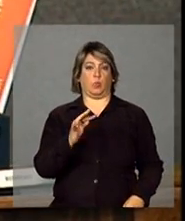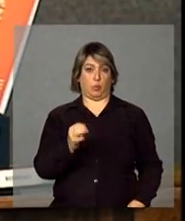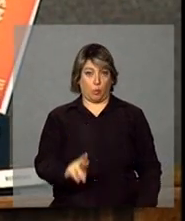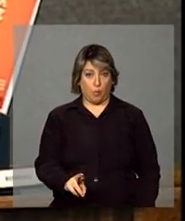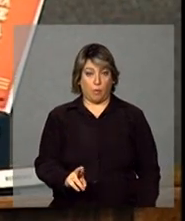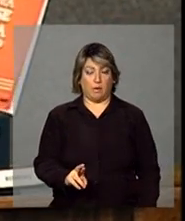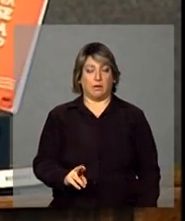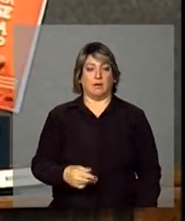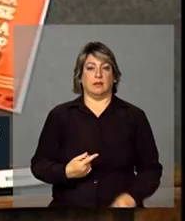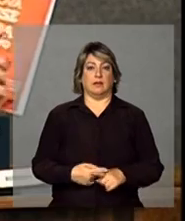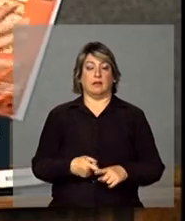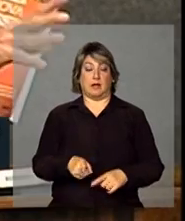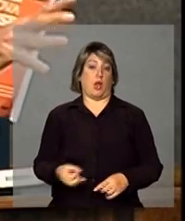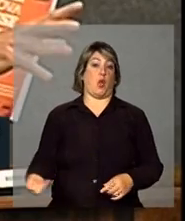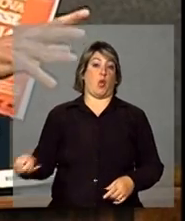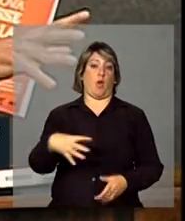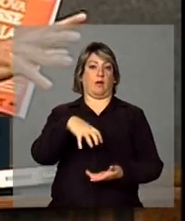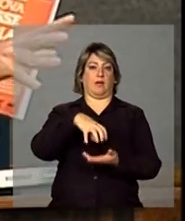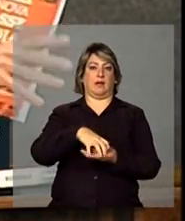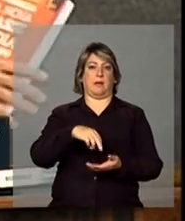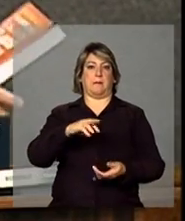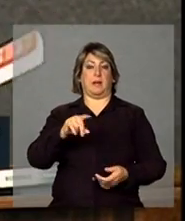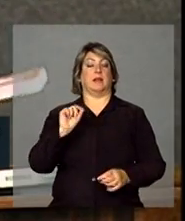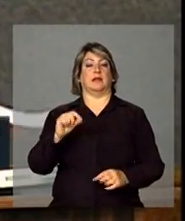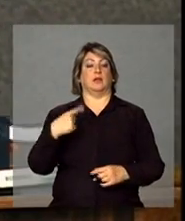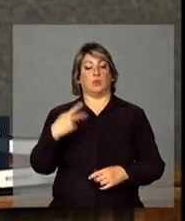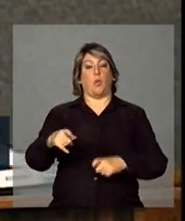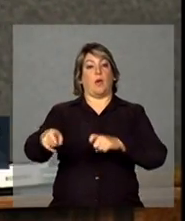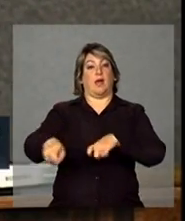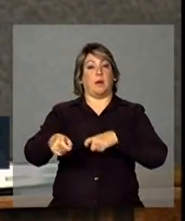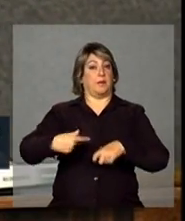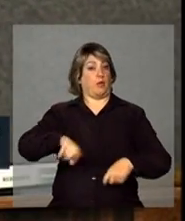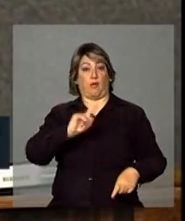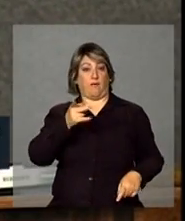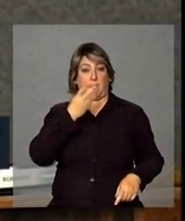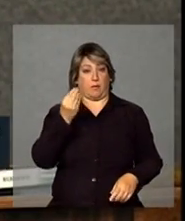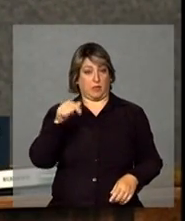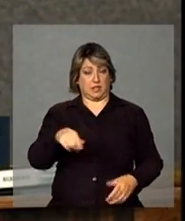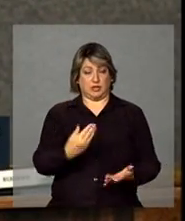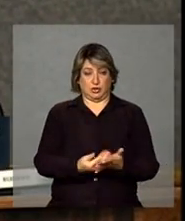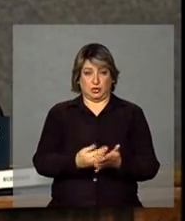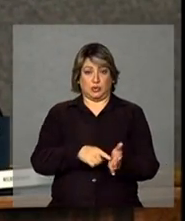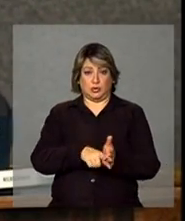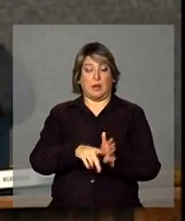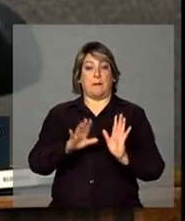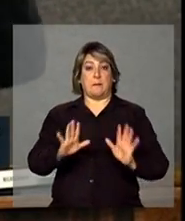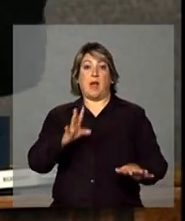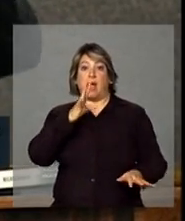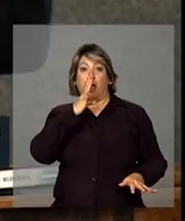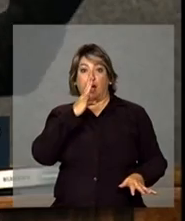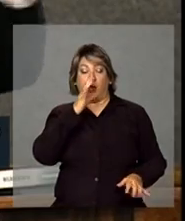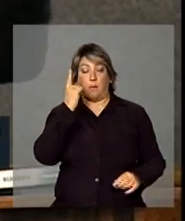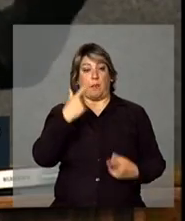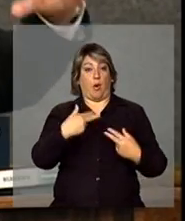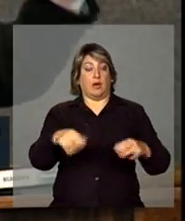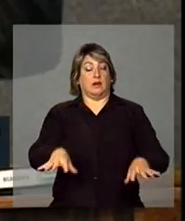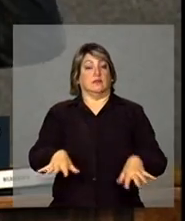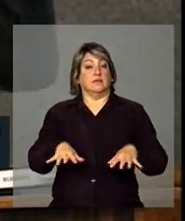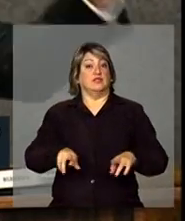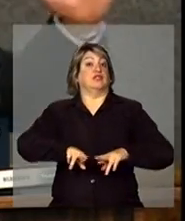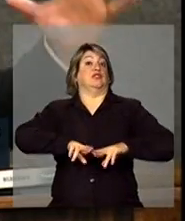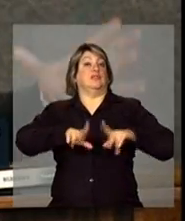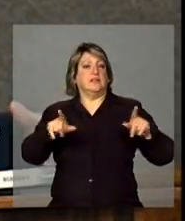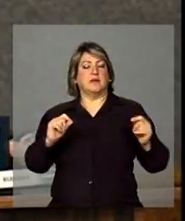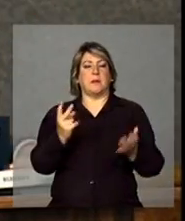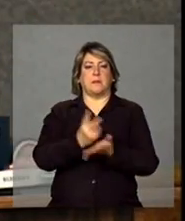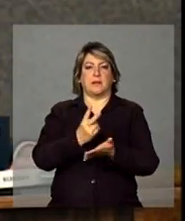superação da nova classe média no campo, que a gente nem aborda tanto aqui nesse estudo. Olha, assim, um fenômeno, exatamente a mesma história